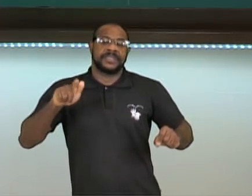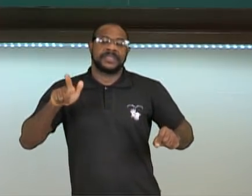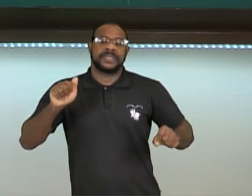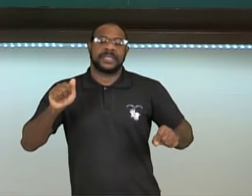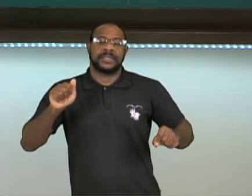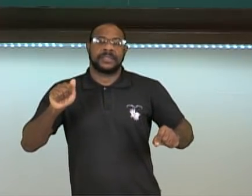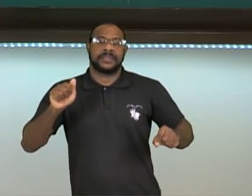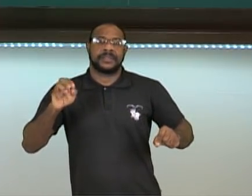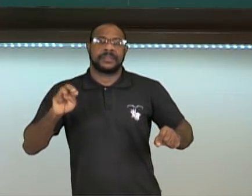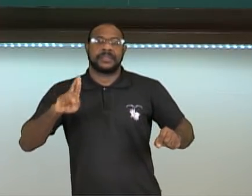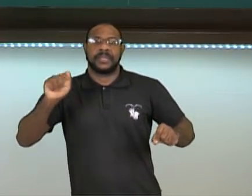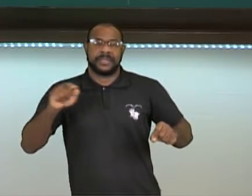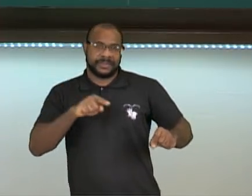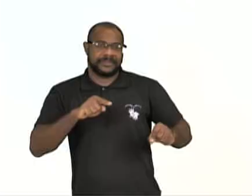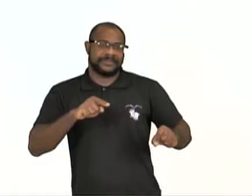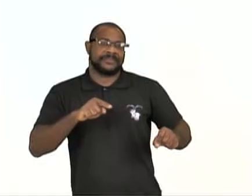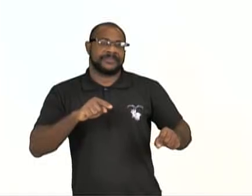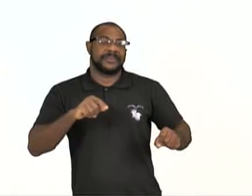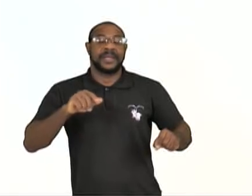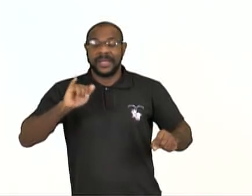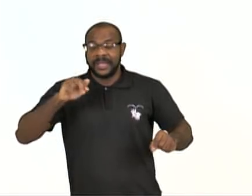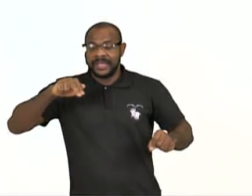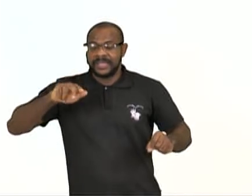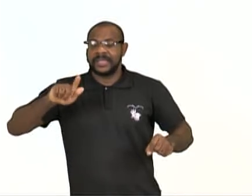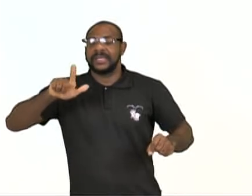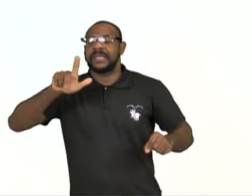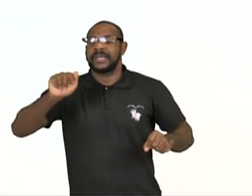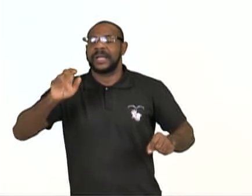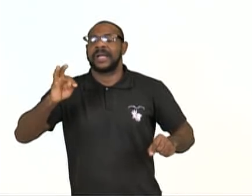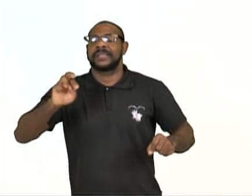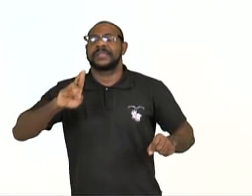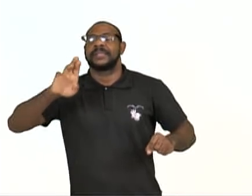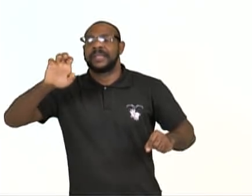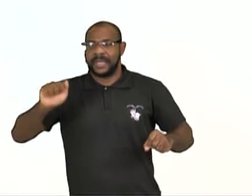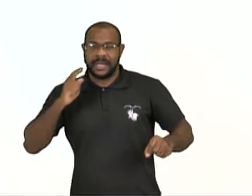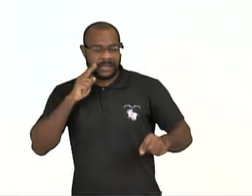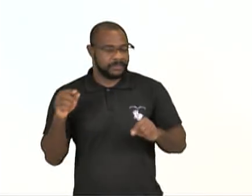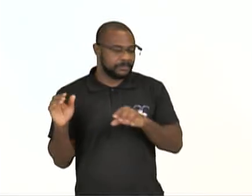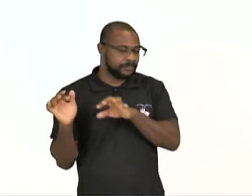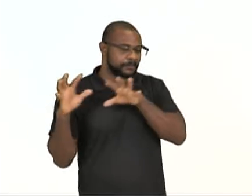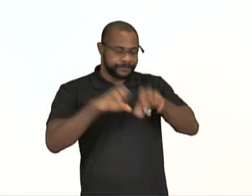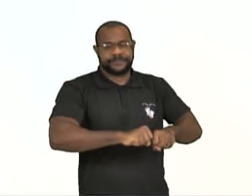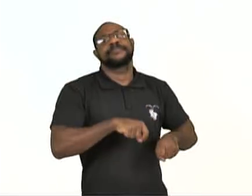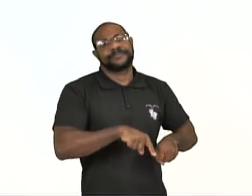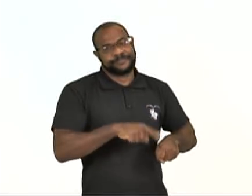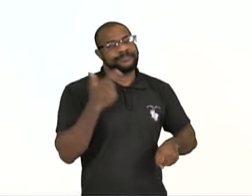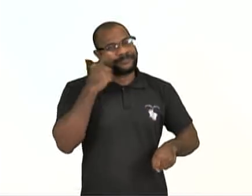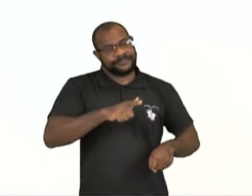nós chamamos Malvinas. Para eles, lá na Inglaterra, Falklands.